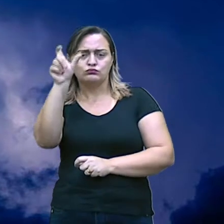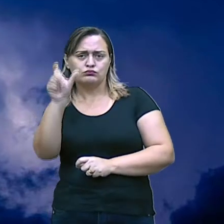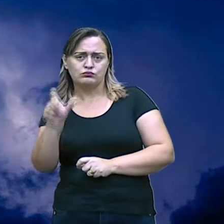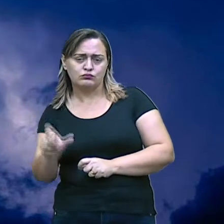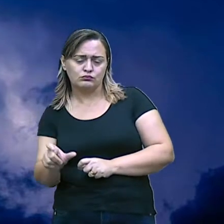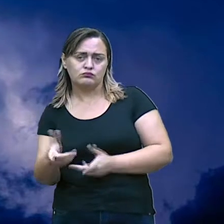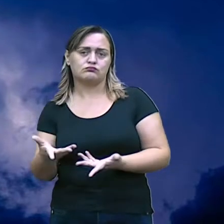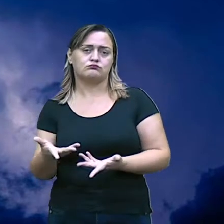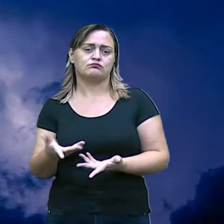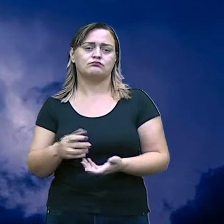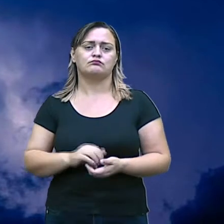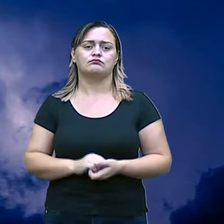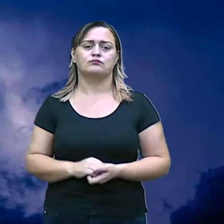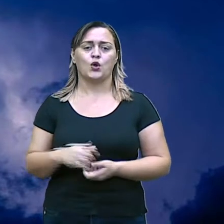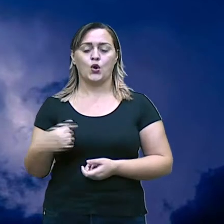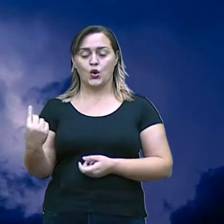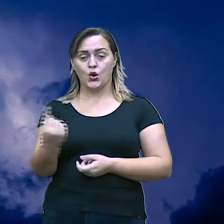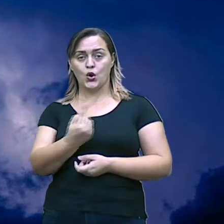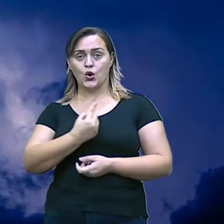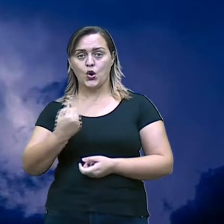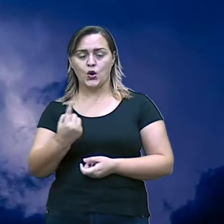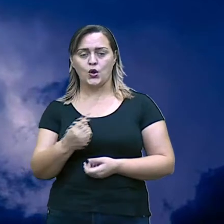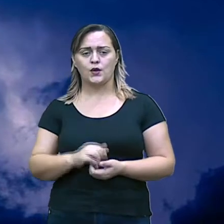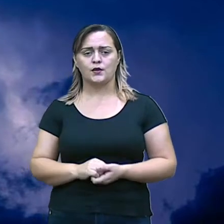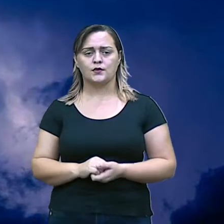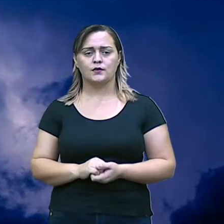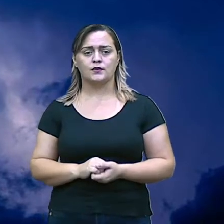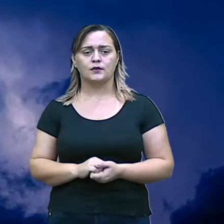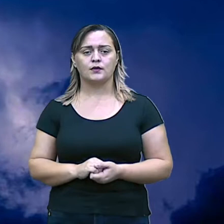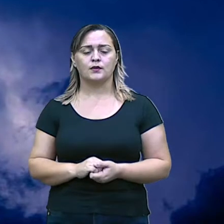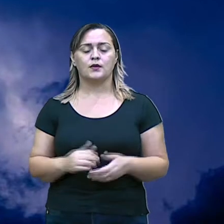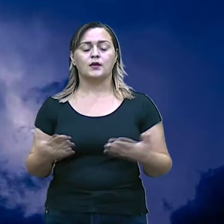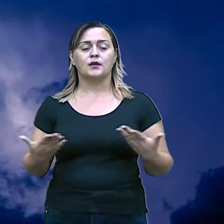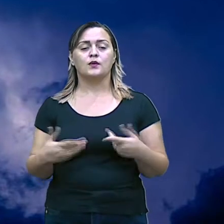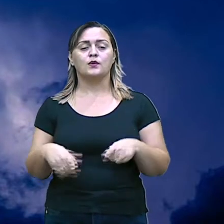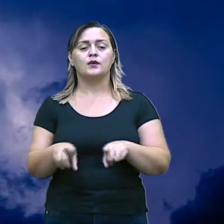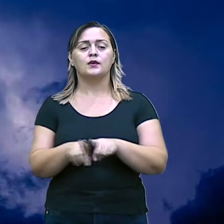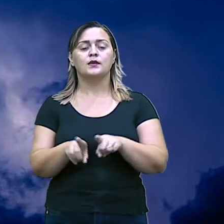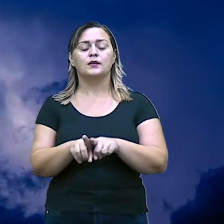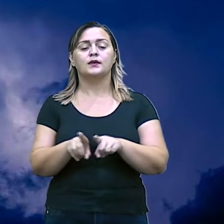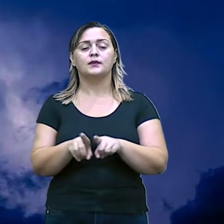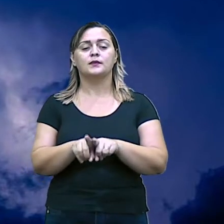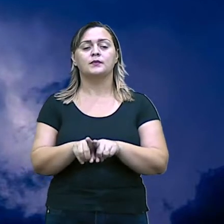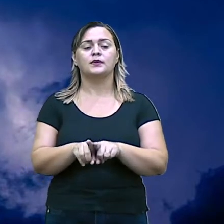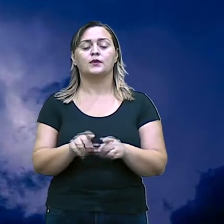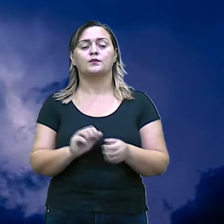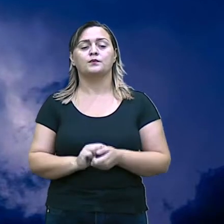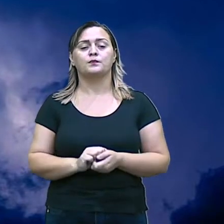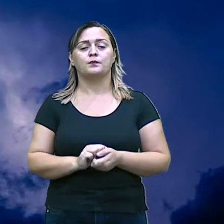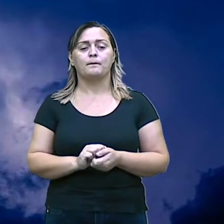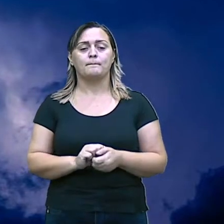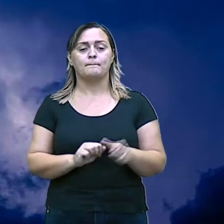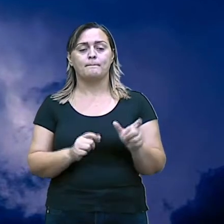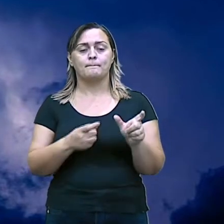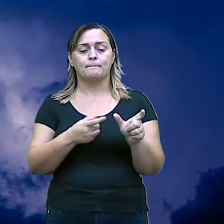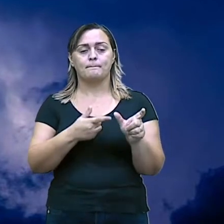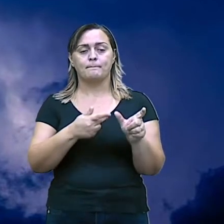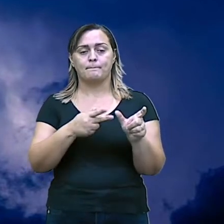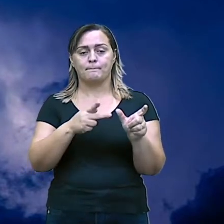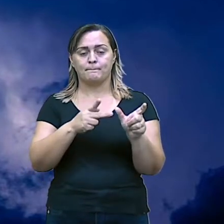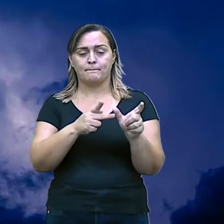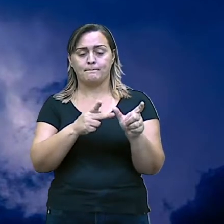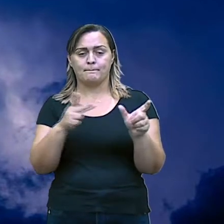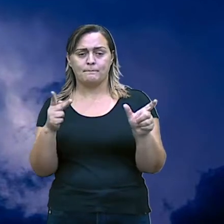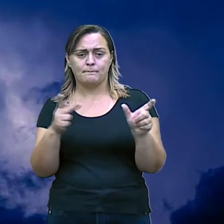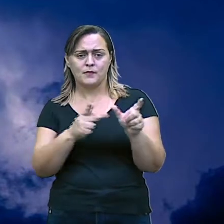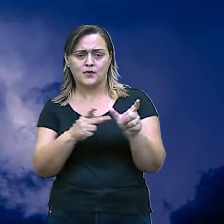predicado? Hum, eu tenho um predicado que é revelado aí, né, através aí, né, do meio, de uma ação, né, expressa o sujeito.